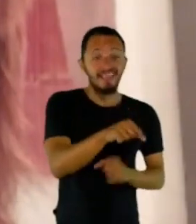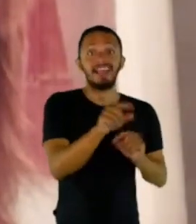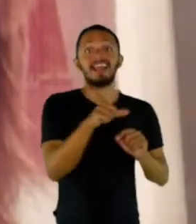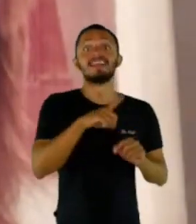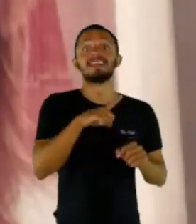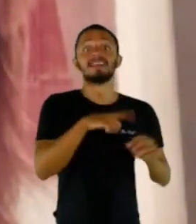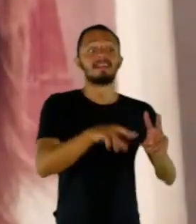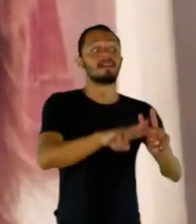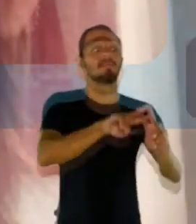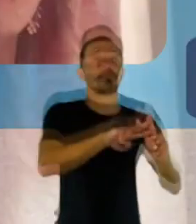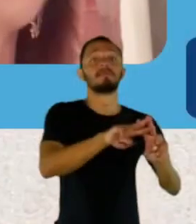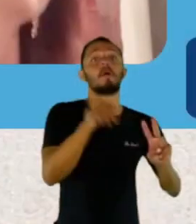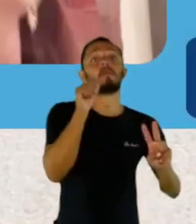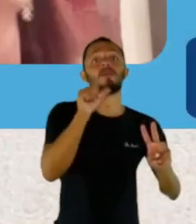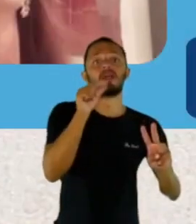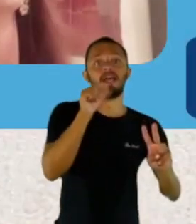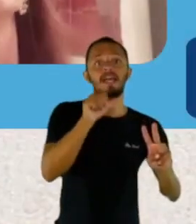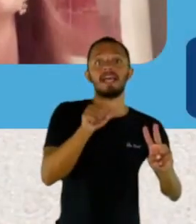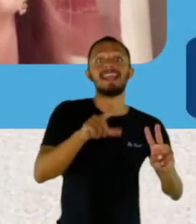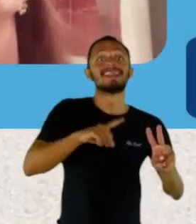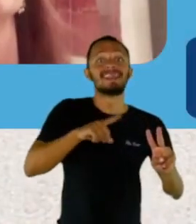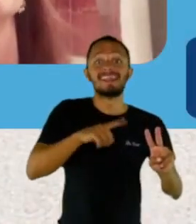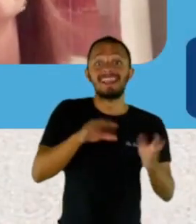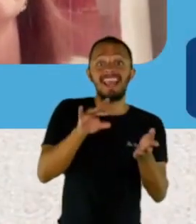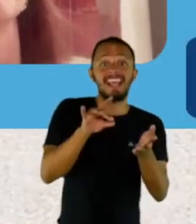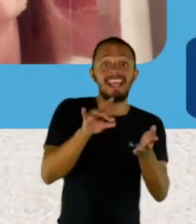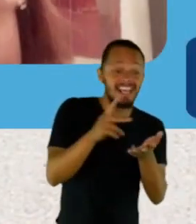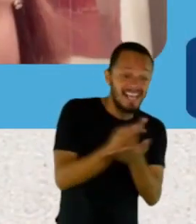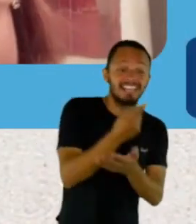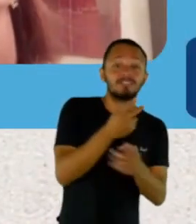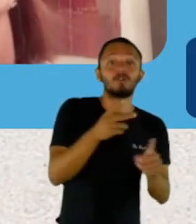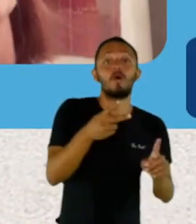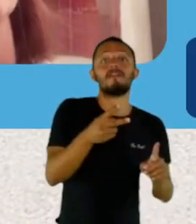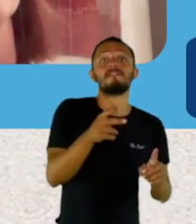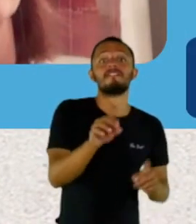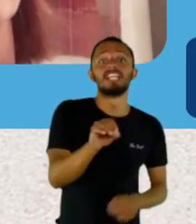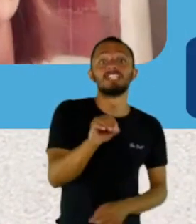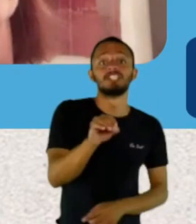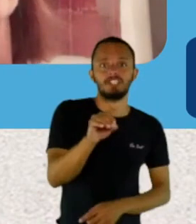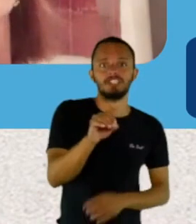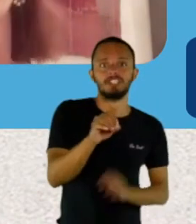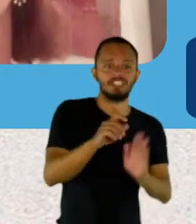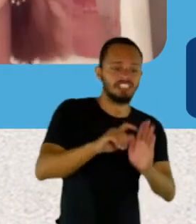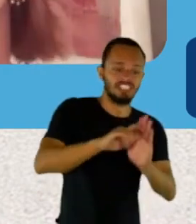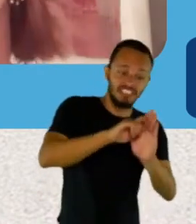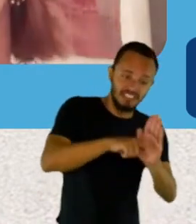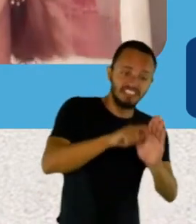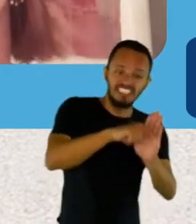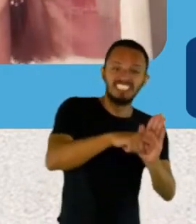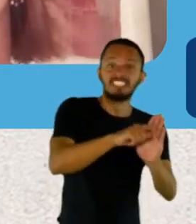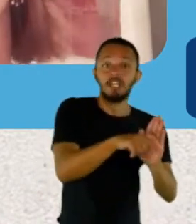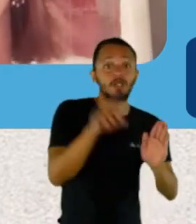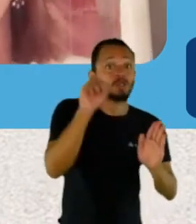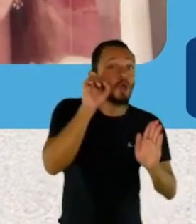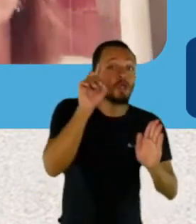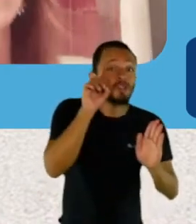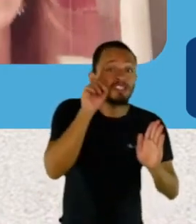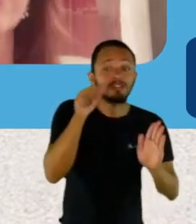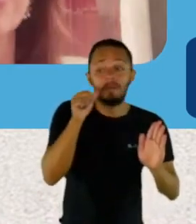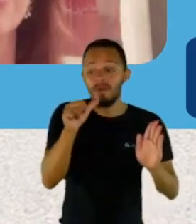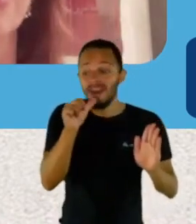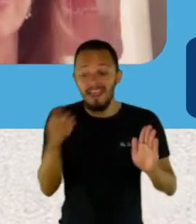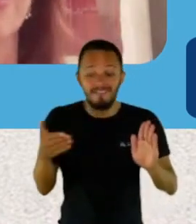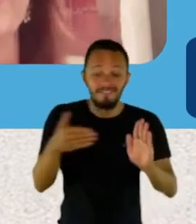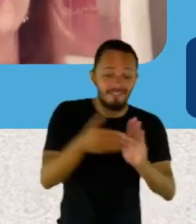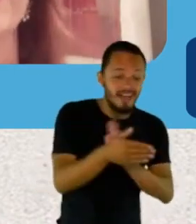E aí falando em pandemia, esses casos na pandemia aumentaram, né? Imagina. Vocês morando dentro de casa com uma pessoa